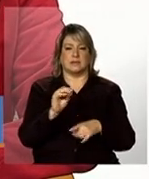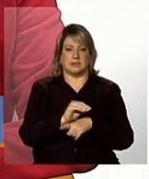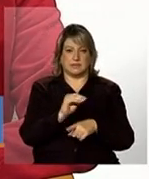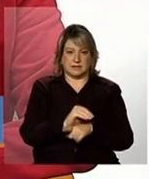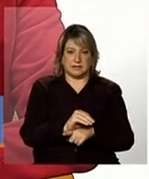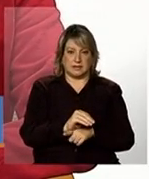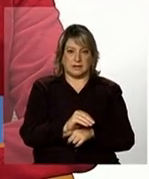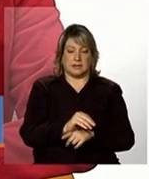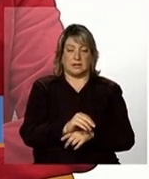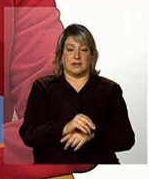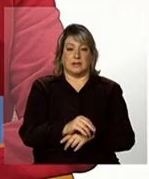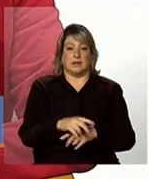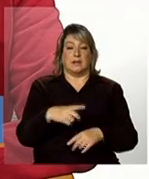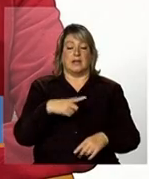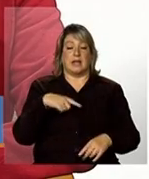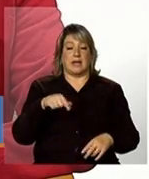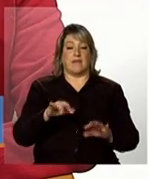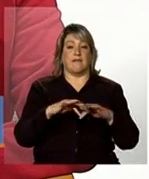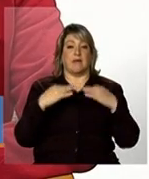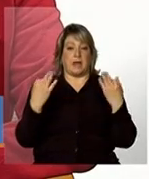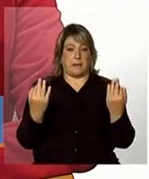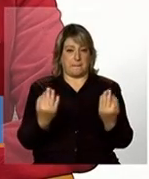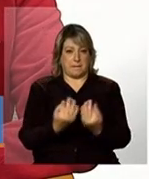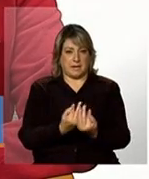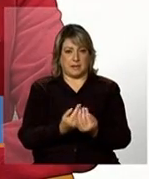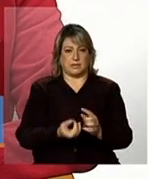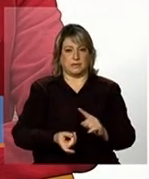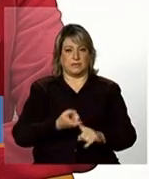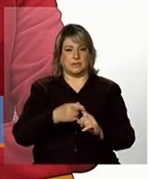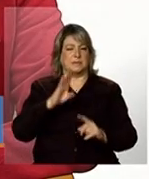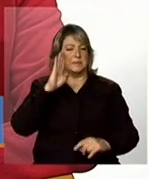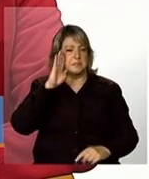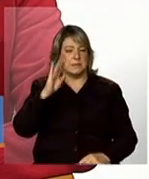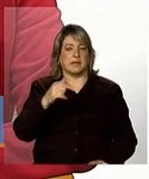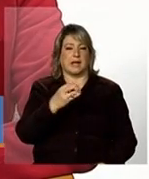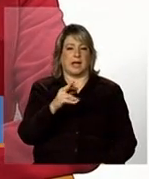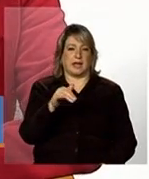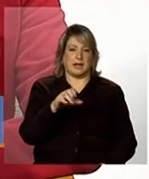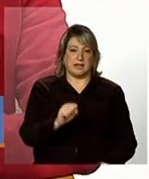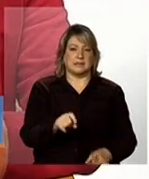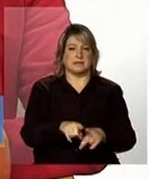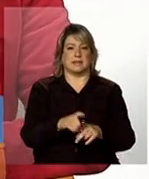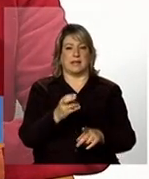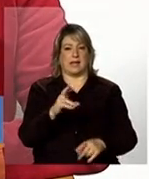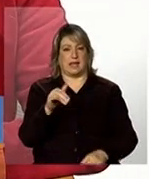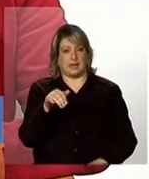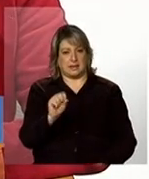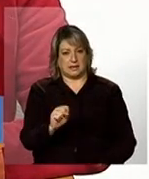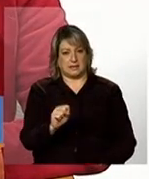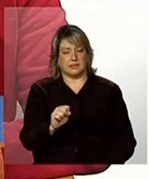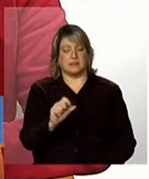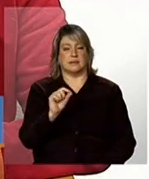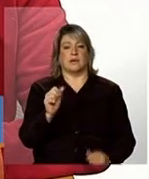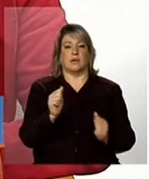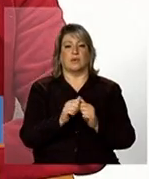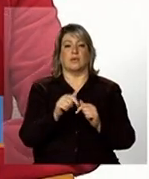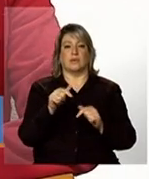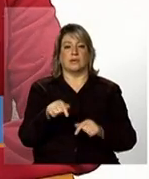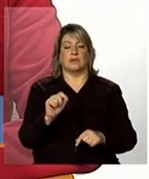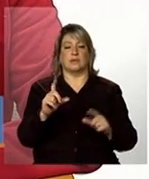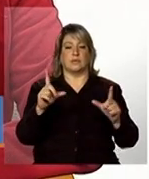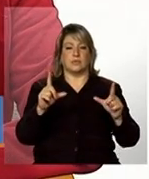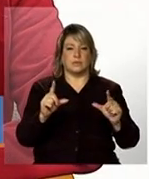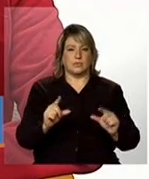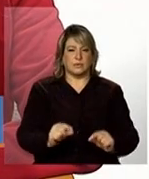que esse acompanhamento das famílias em suspensão seja prioritário no âmbito dos cravos e dos créditos e com isso reduzir a quantidade